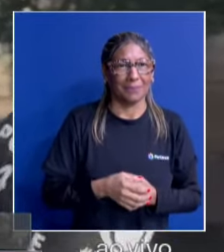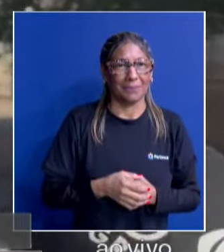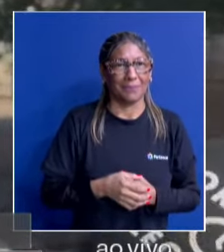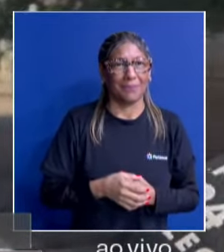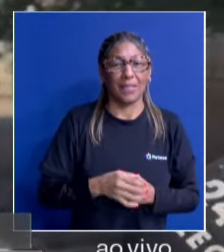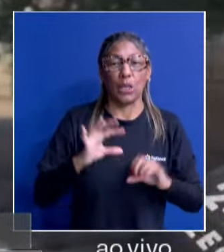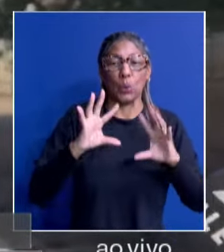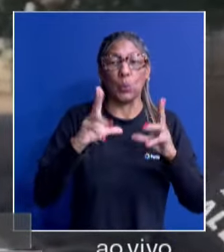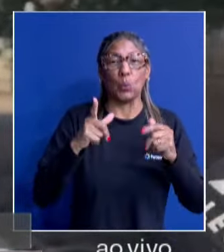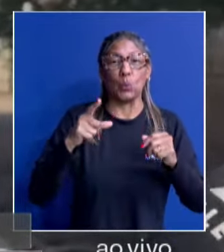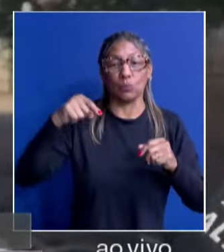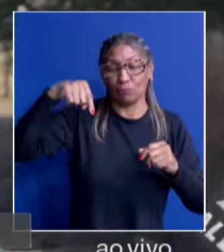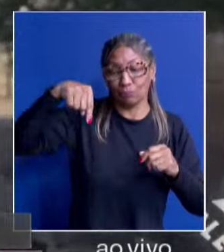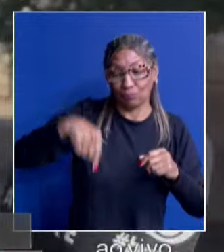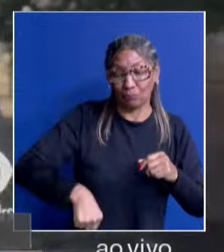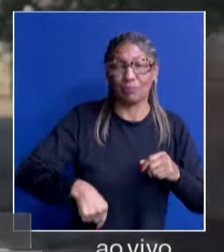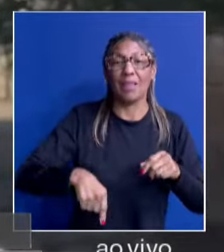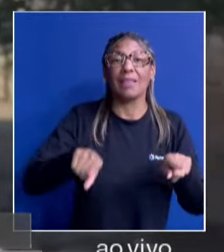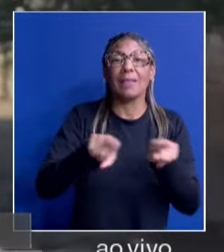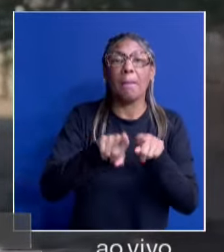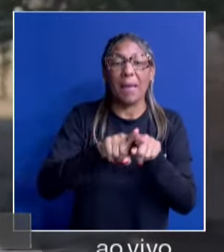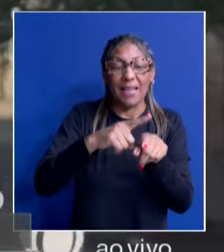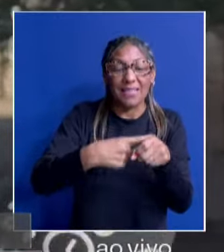d'água. Foi na cidade de Estrela também.